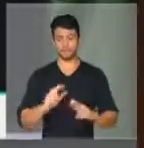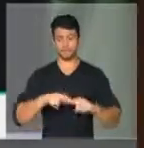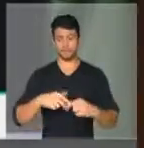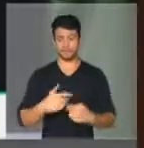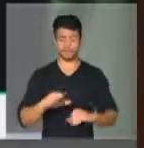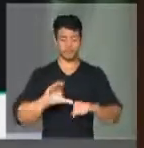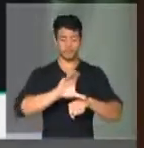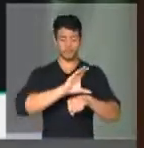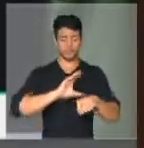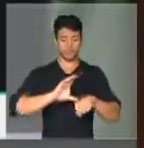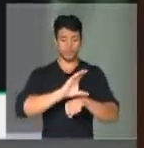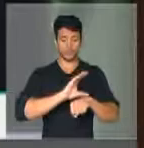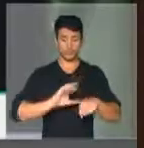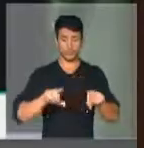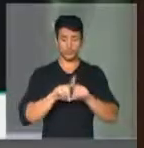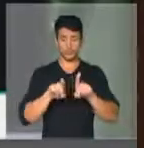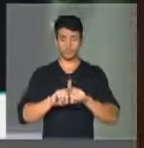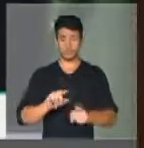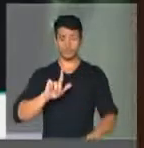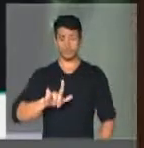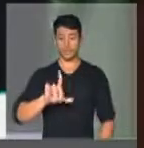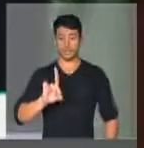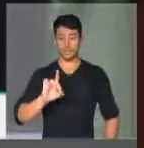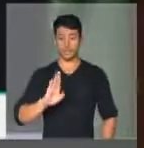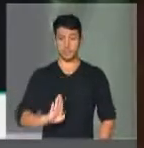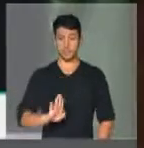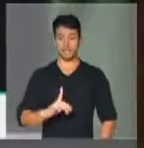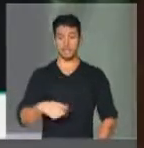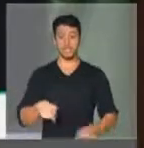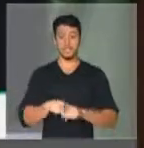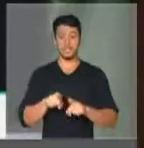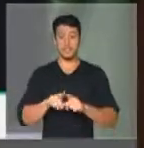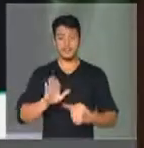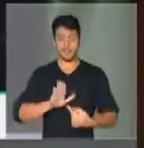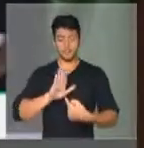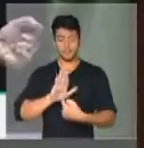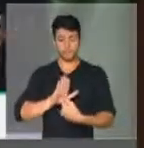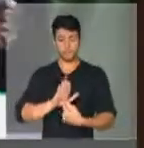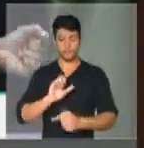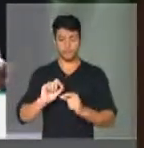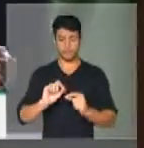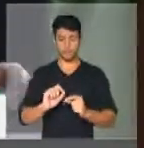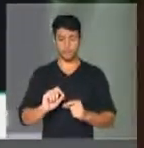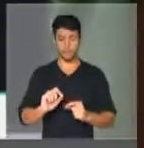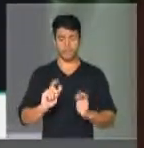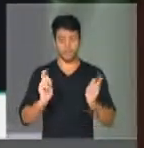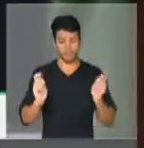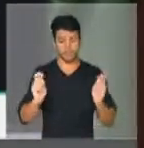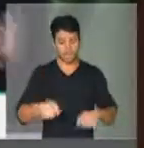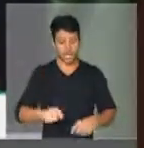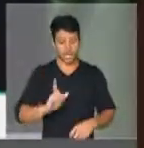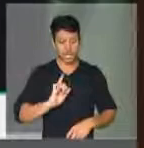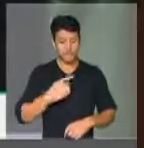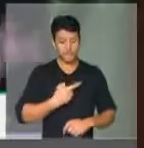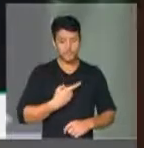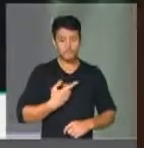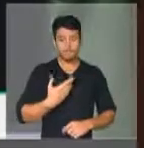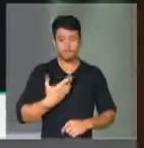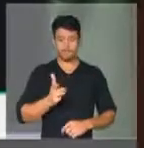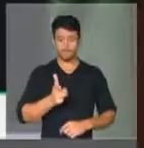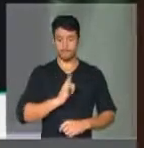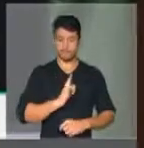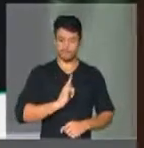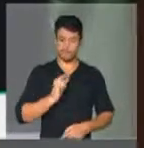Constituição e a LDB também mostram e dá todas as condições de que as escolas